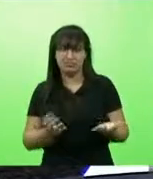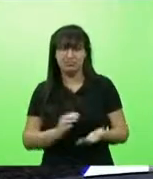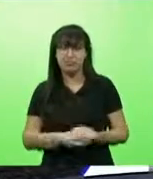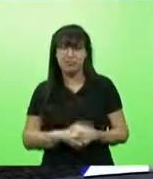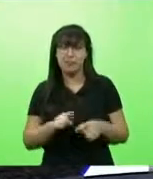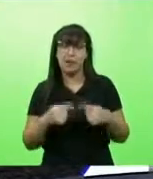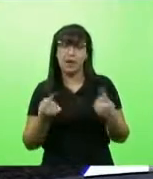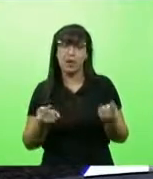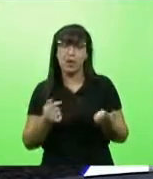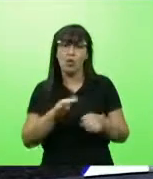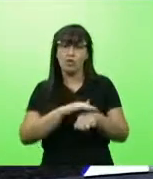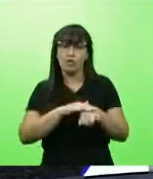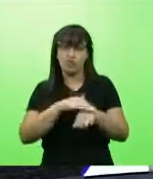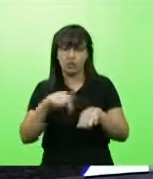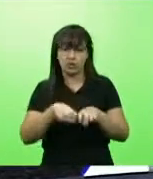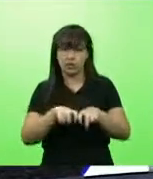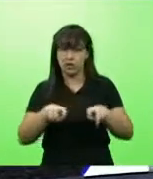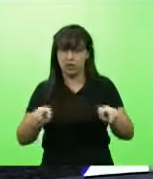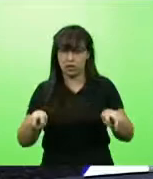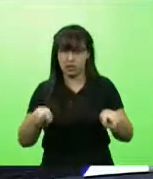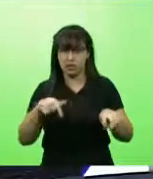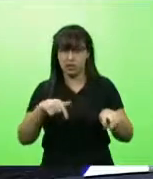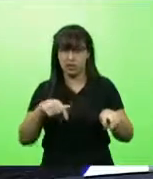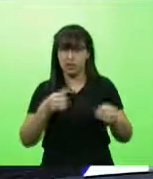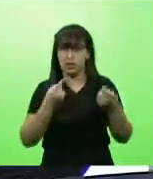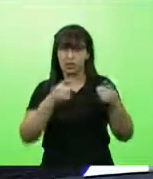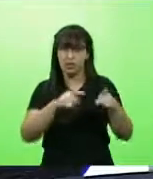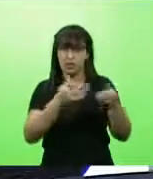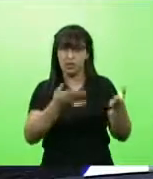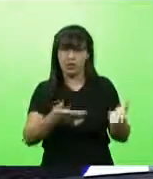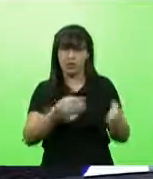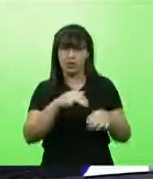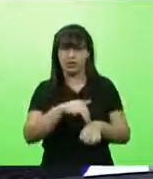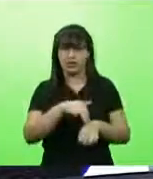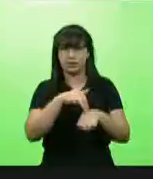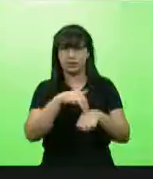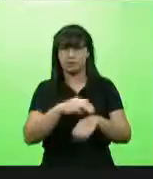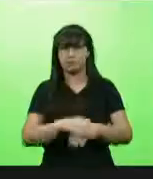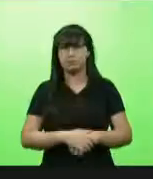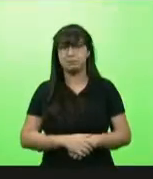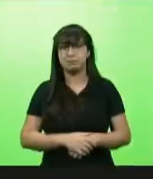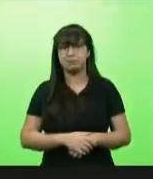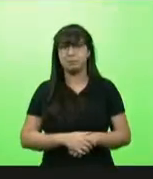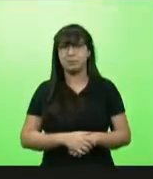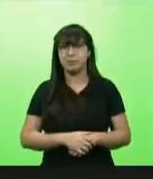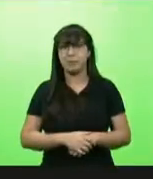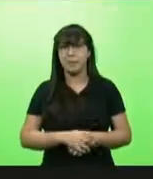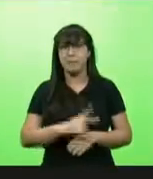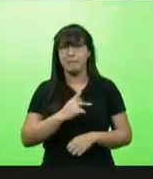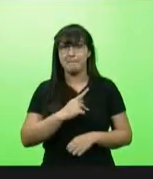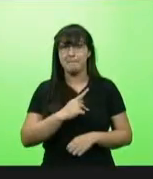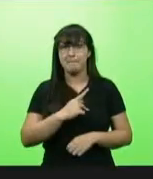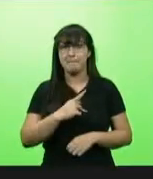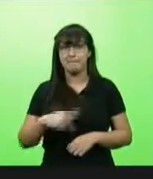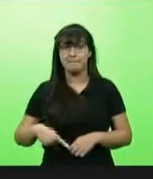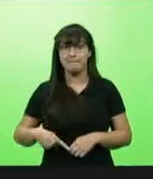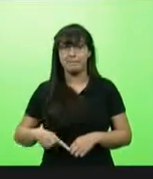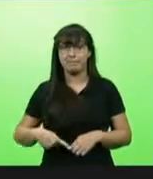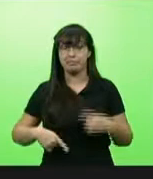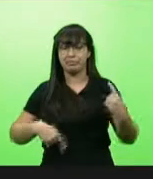conversei, a nossa bancada é toda contrária a esta moção. Presidente, com licença, para debater a